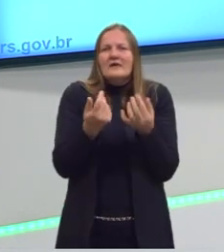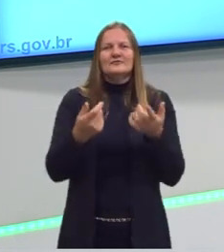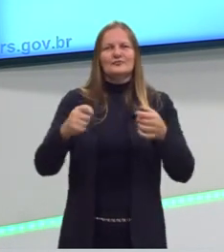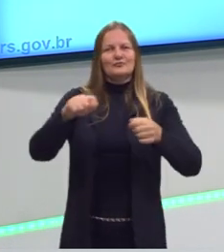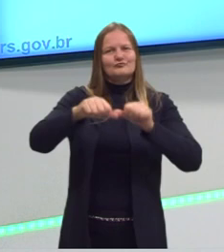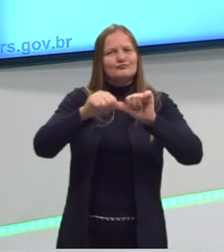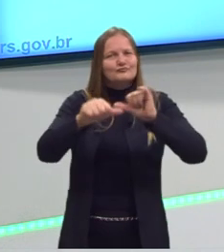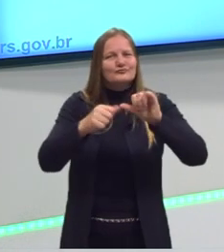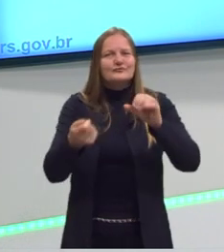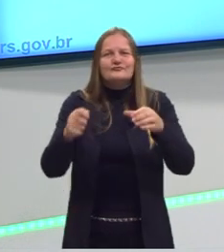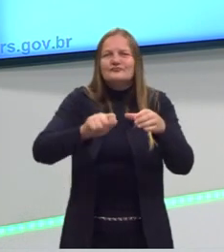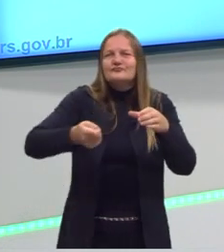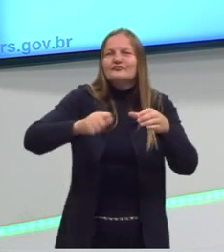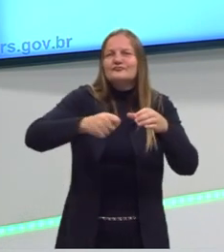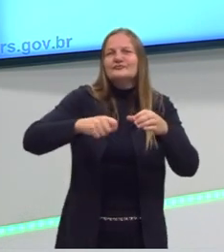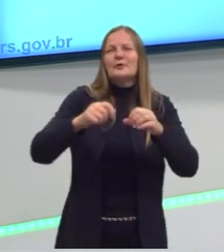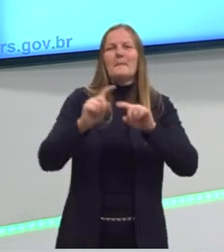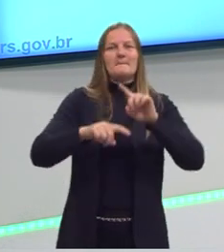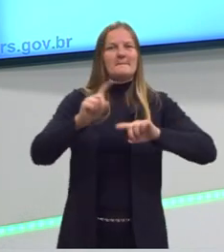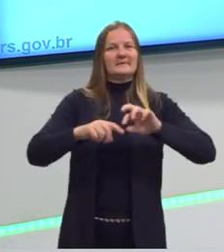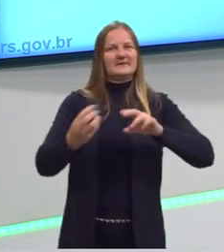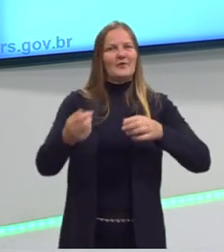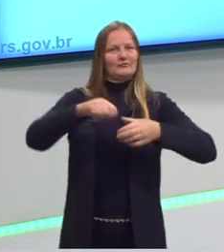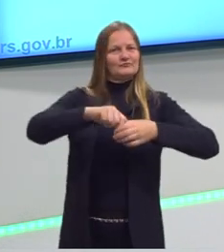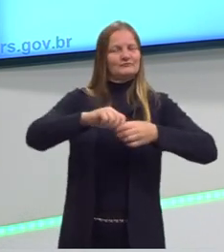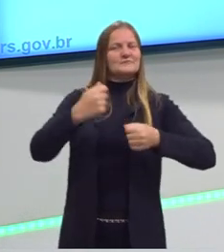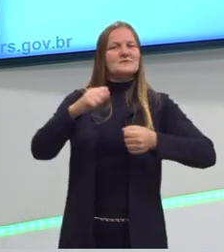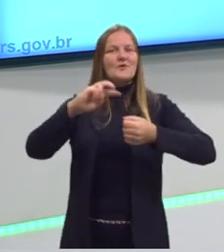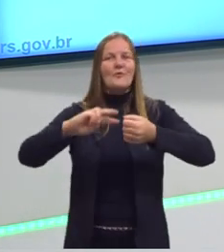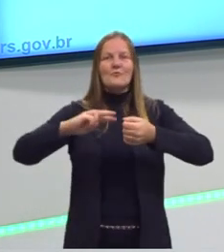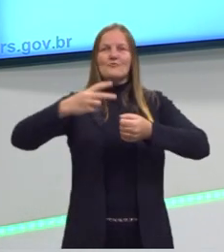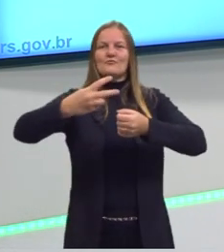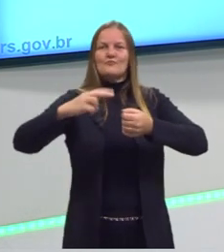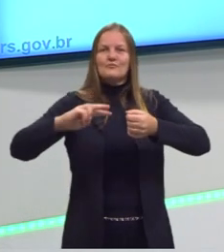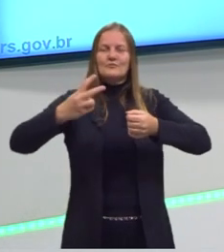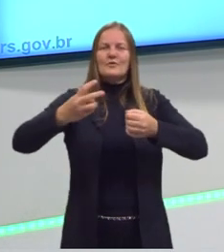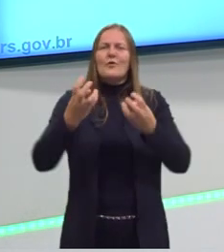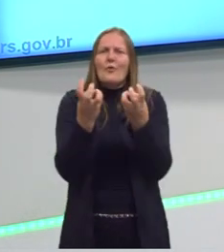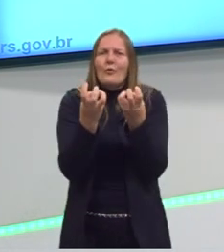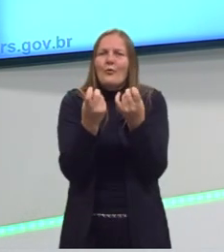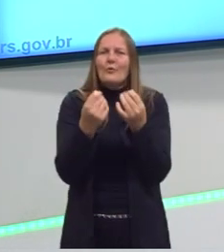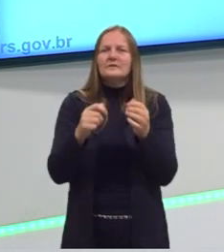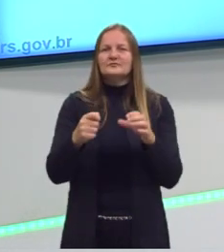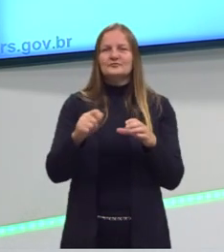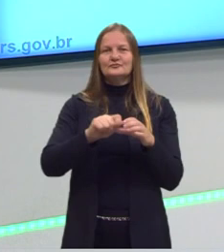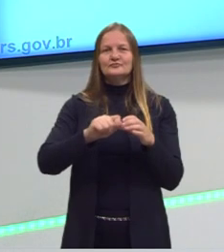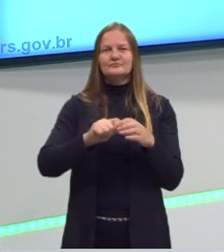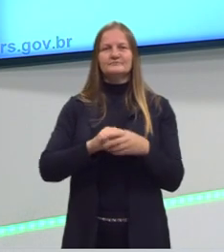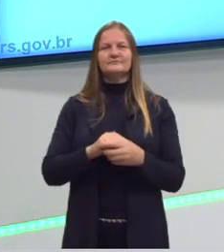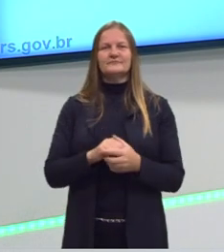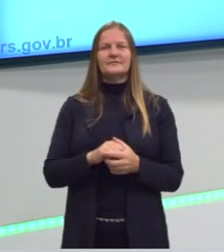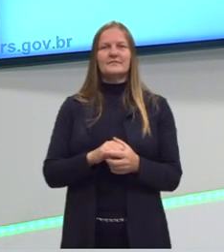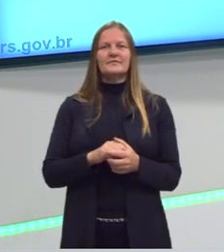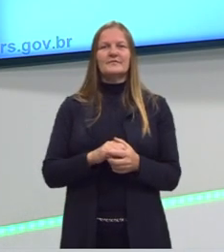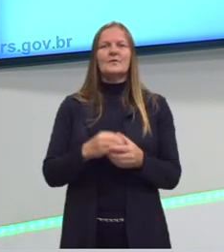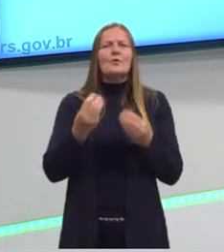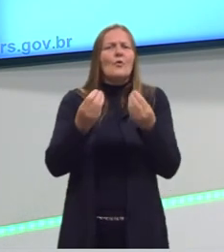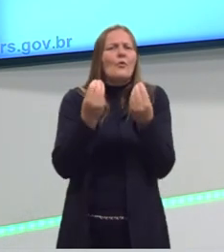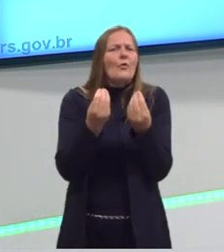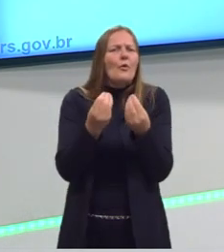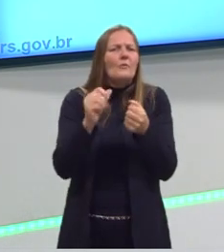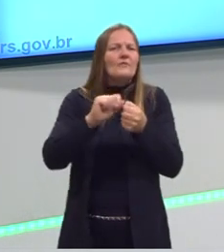que eu estou utilizando, a quantidade de matéria-prima, eu preciso quantificar o rendimento, tá? Como que eu posso